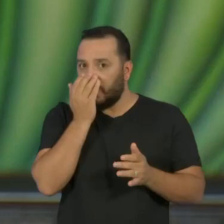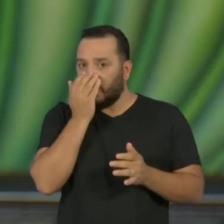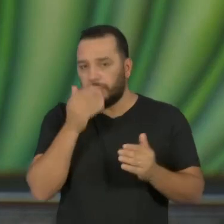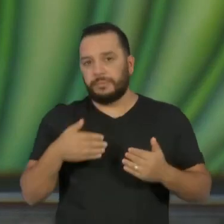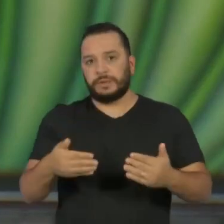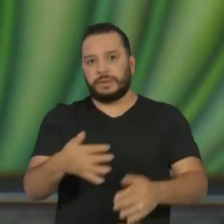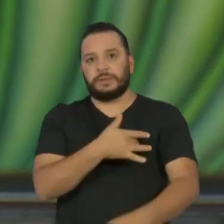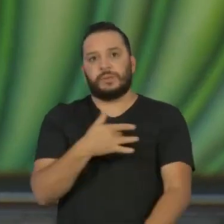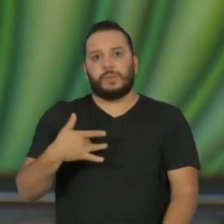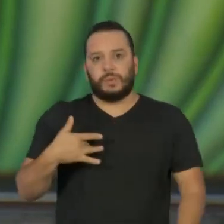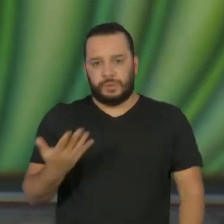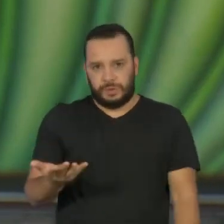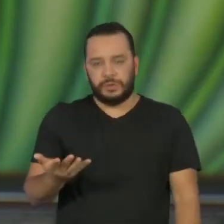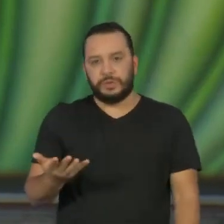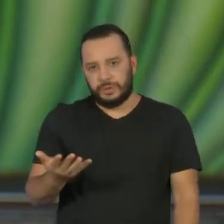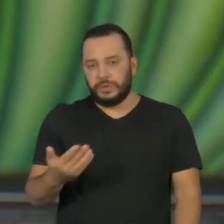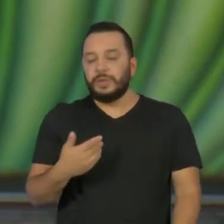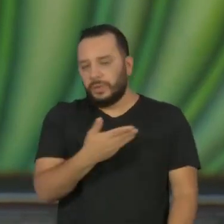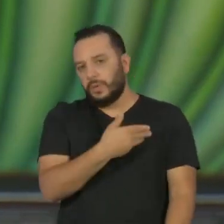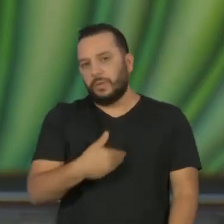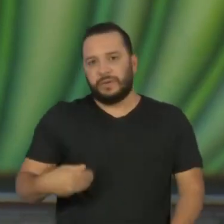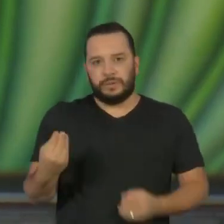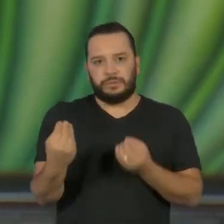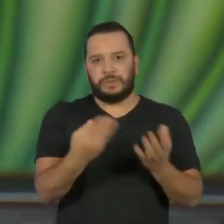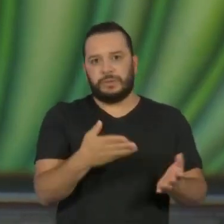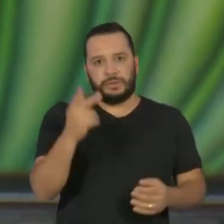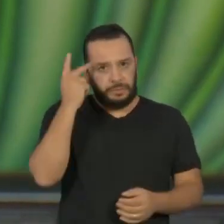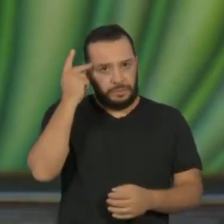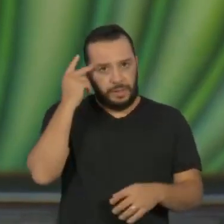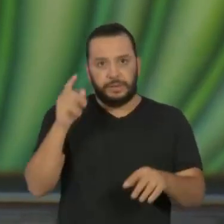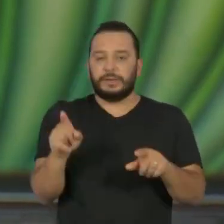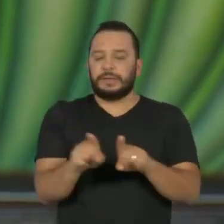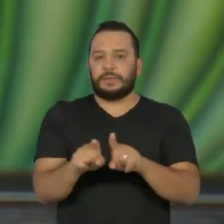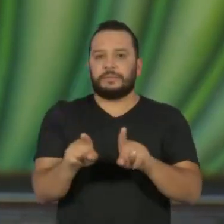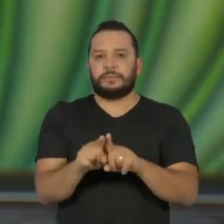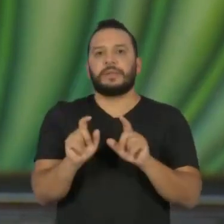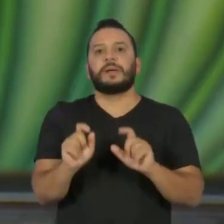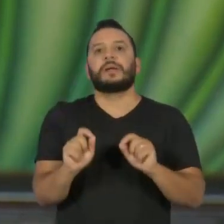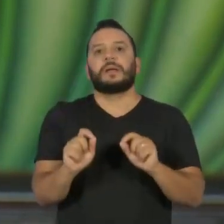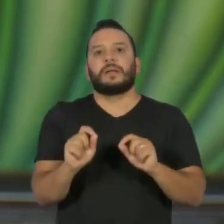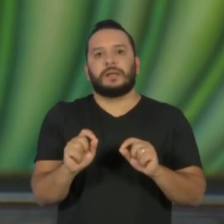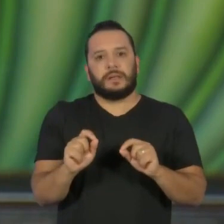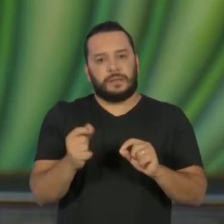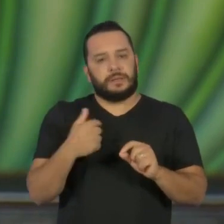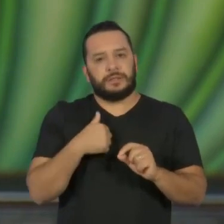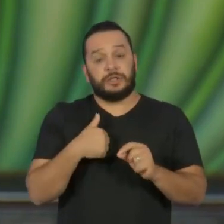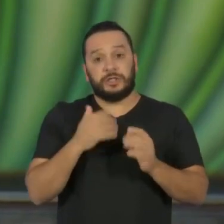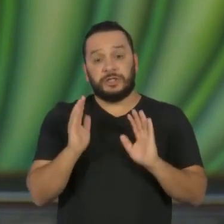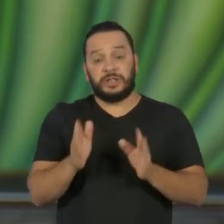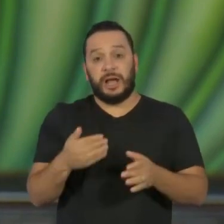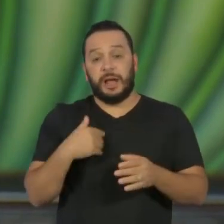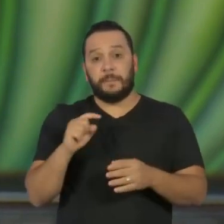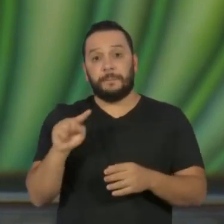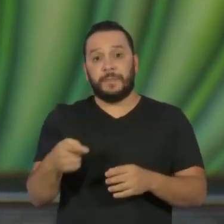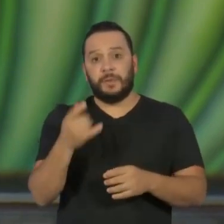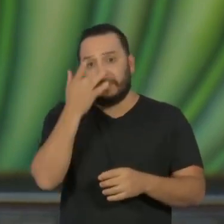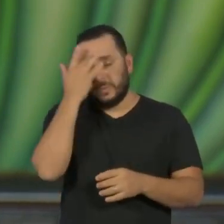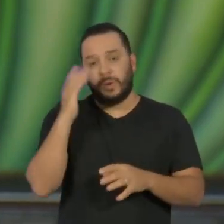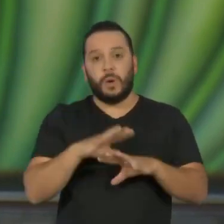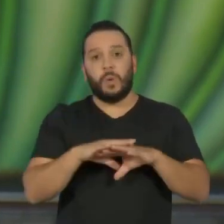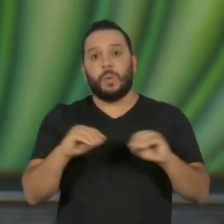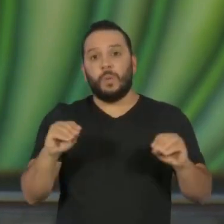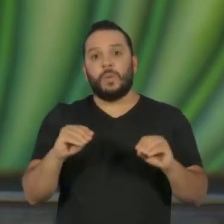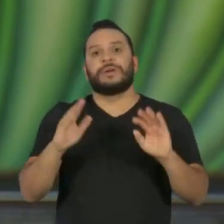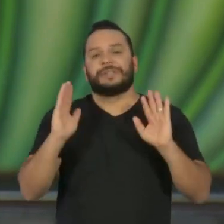Ministério da Saúde para o governo de São Paulo e também a alta do milésimo paciente de Covid